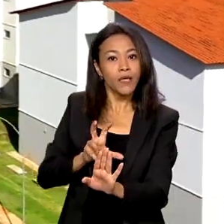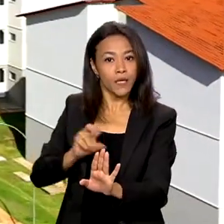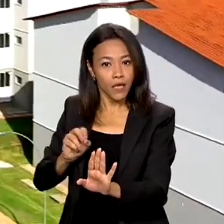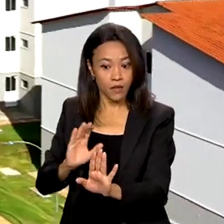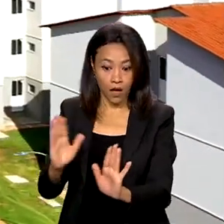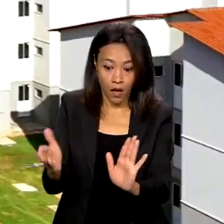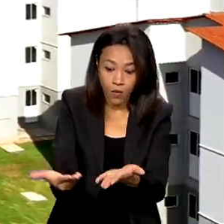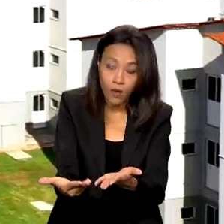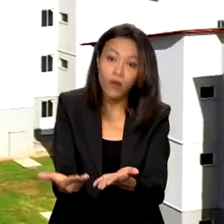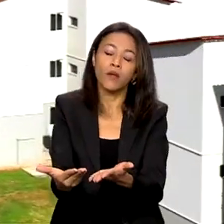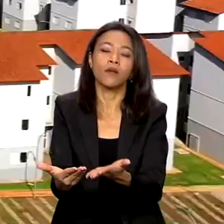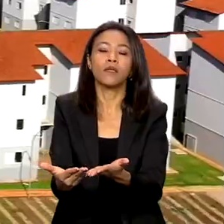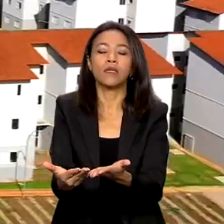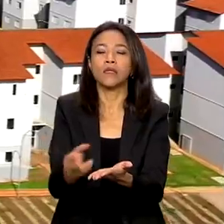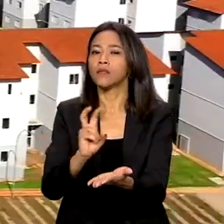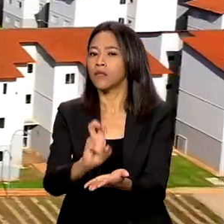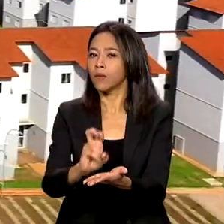passa a ser de 55 mil reais.